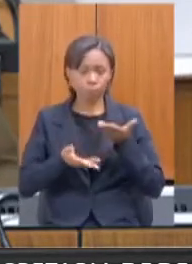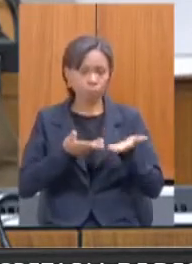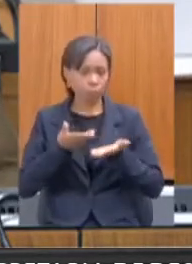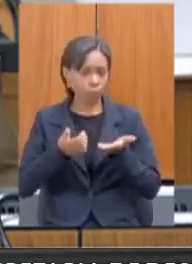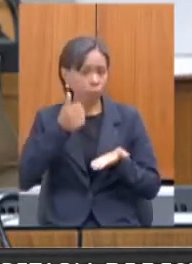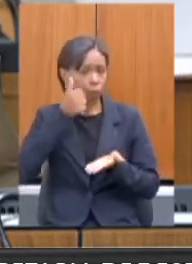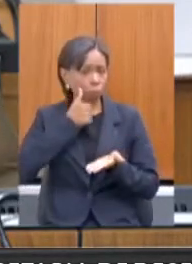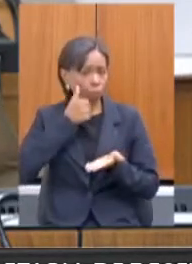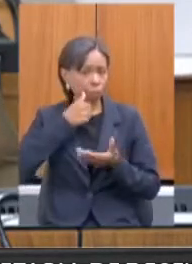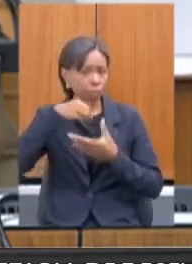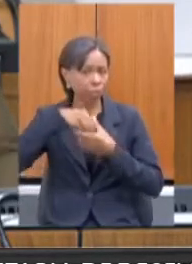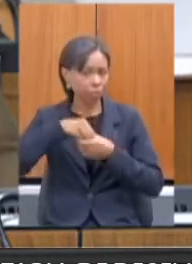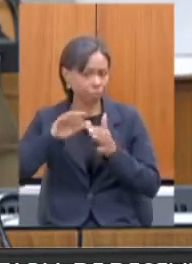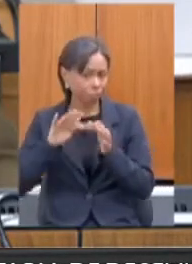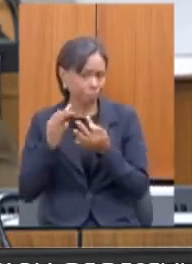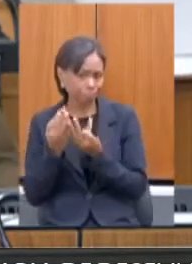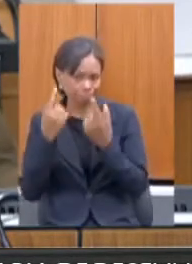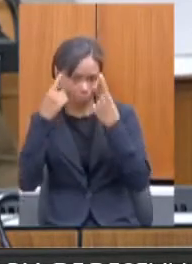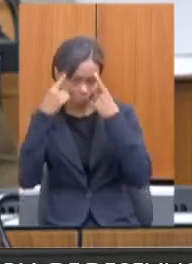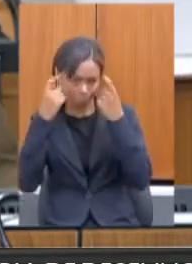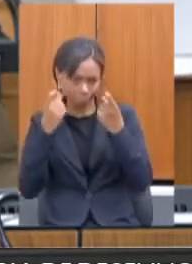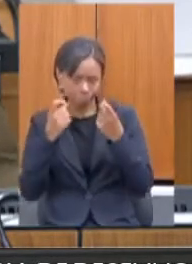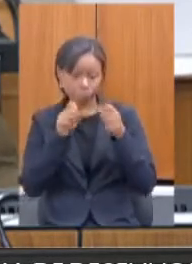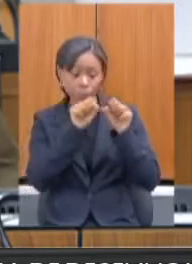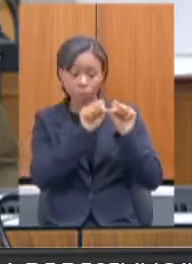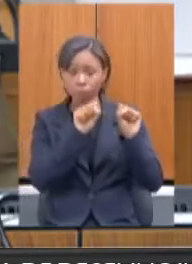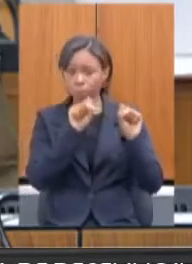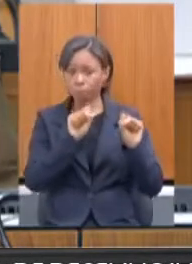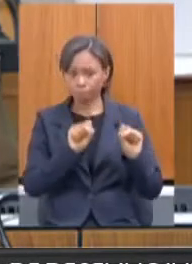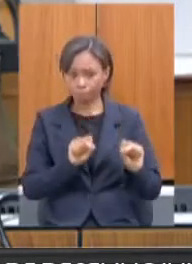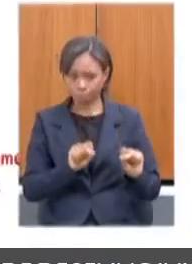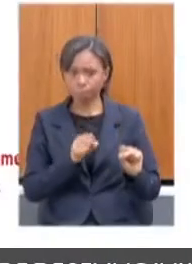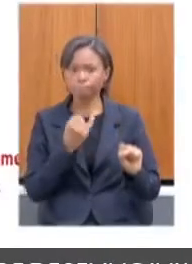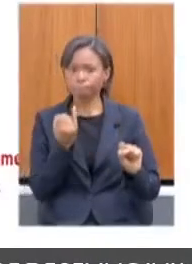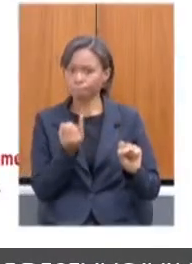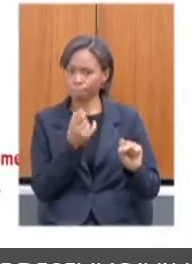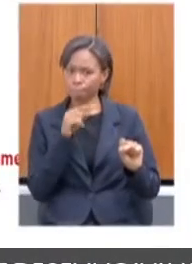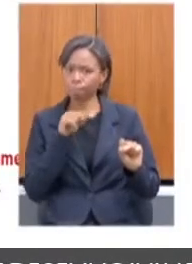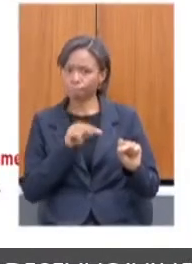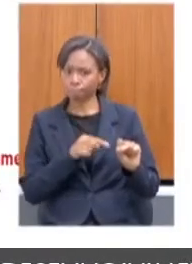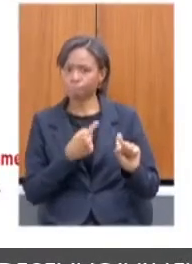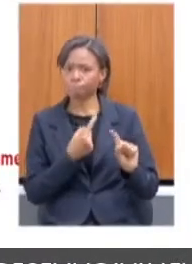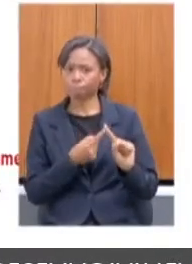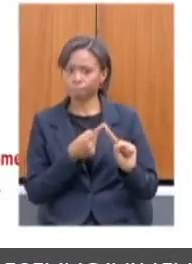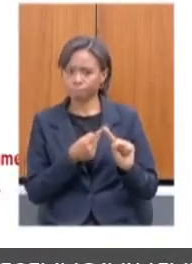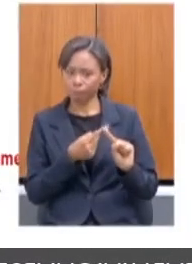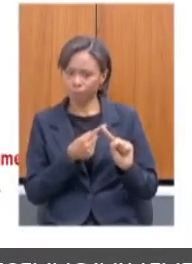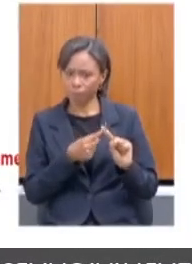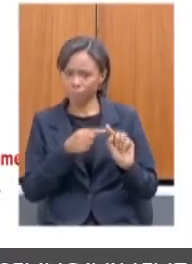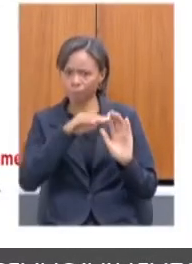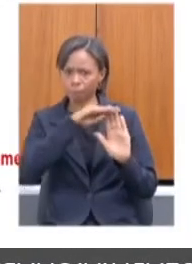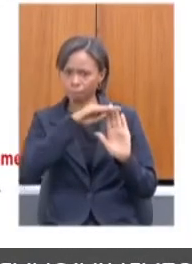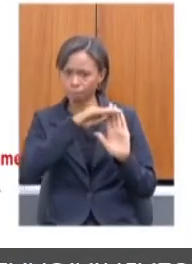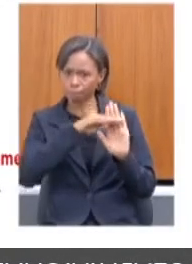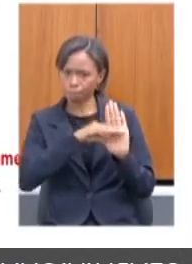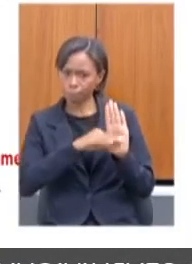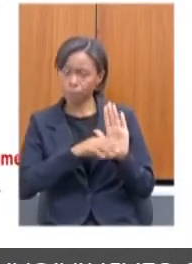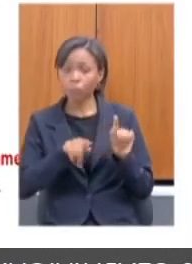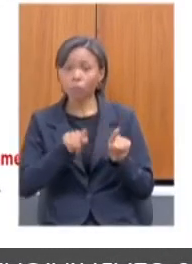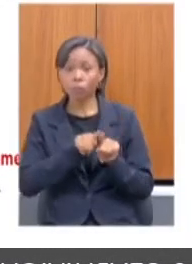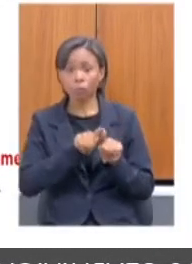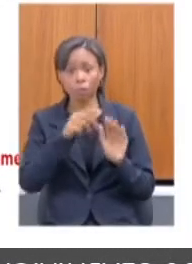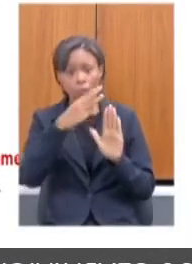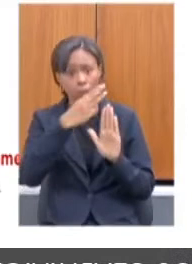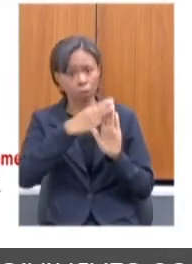de violência doméstica. Esse sistema é importante, a importância dele não é só a ferramenta, mas é a metodologia